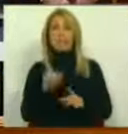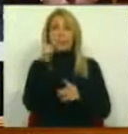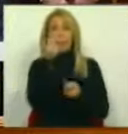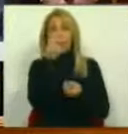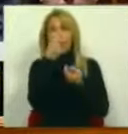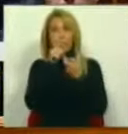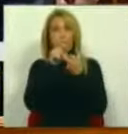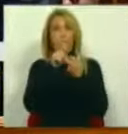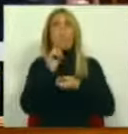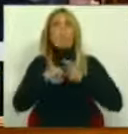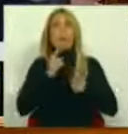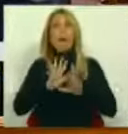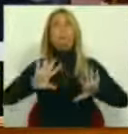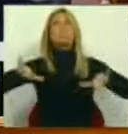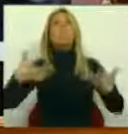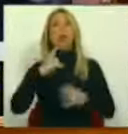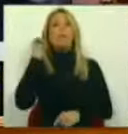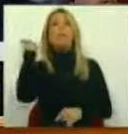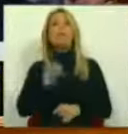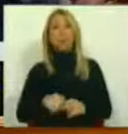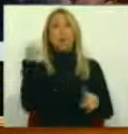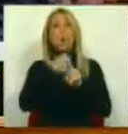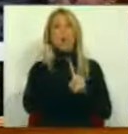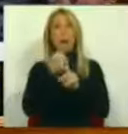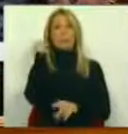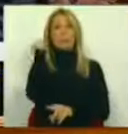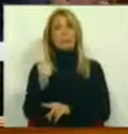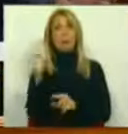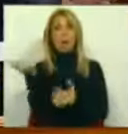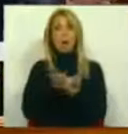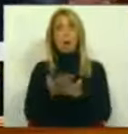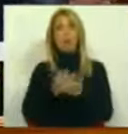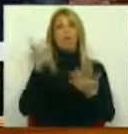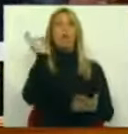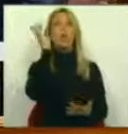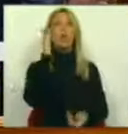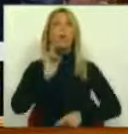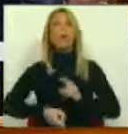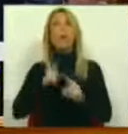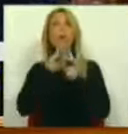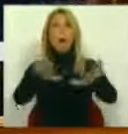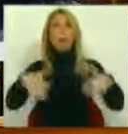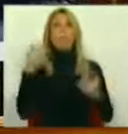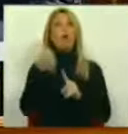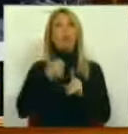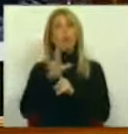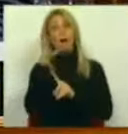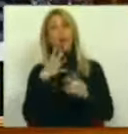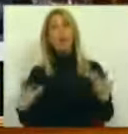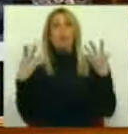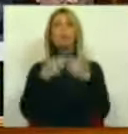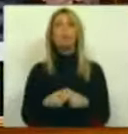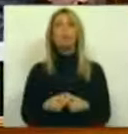que pode ser o combate à criminalidade económica e à corrupção e daquilo que pode ser este combate quando conjugado